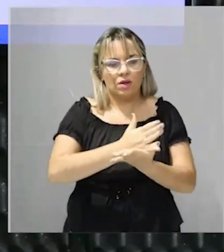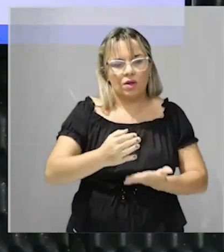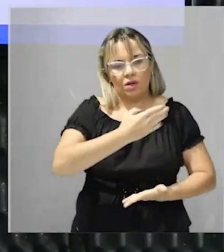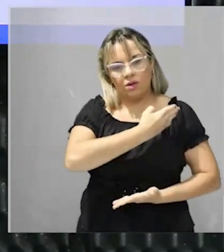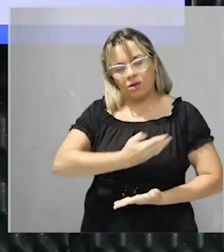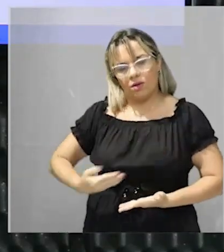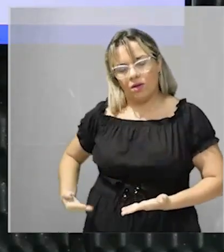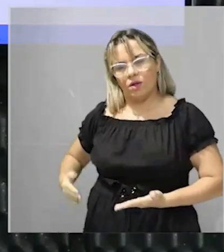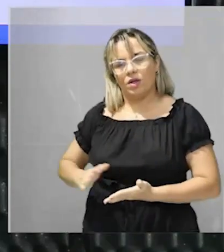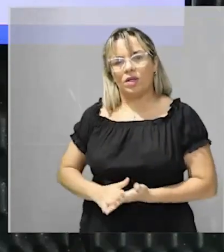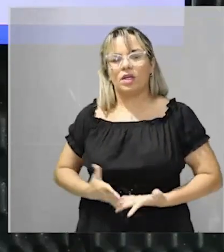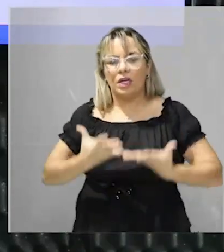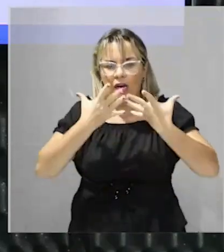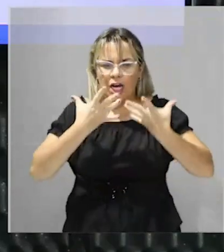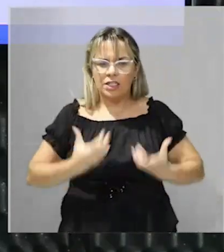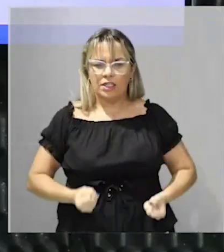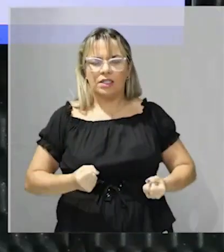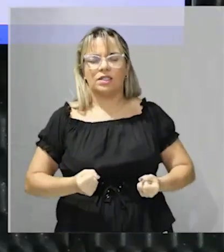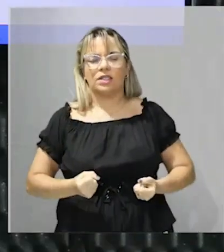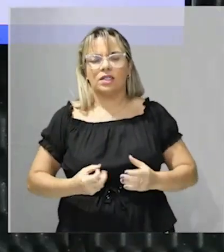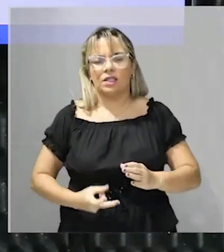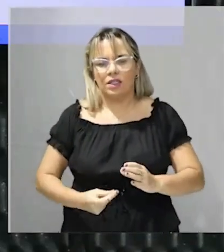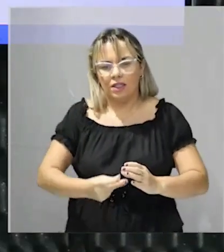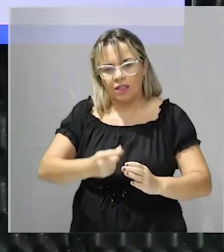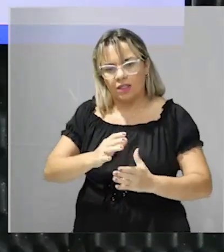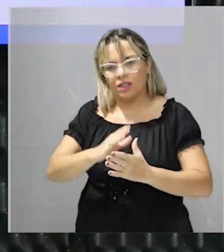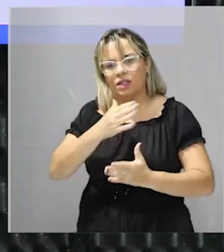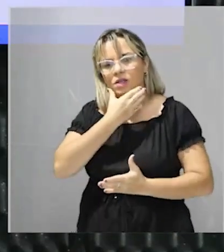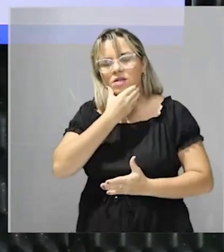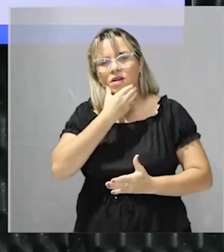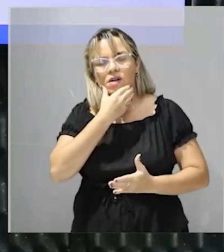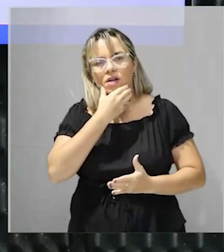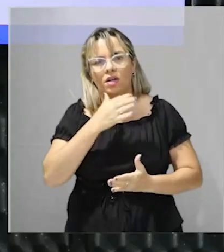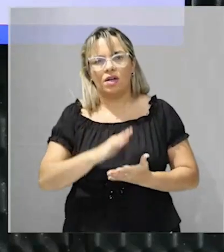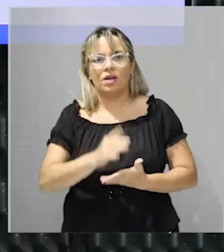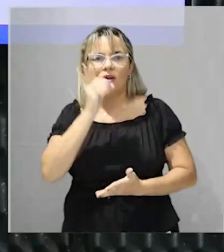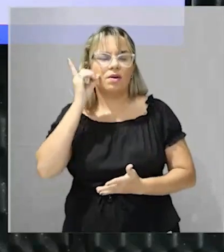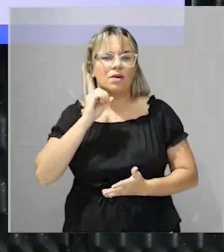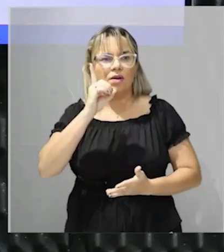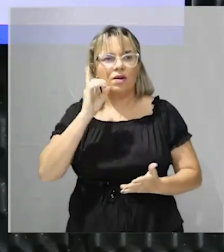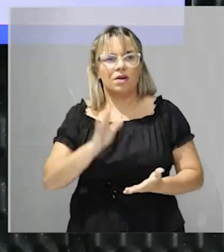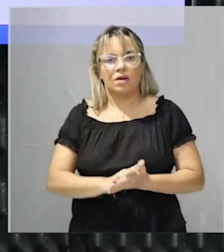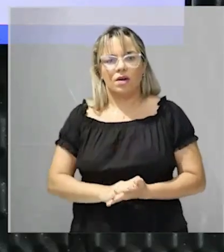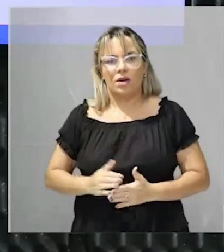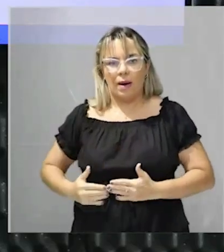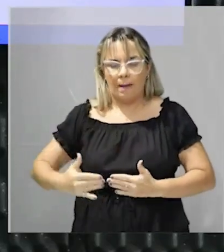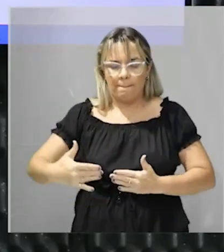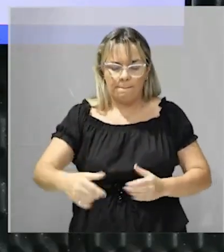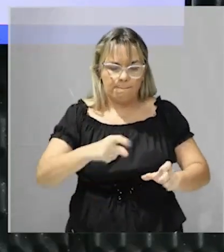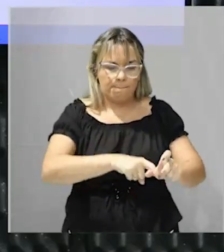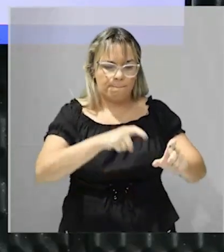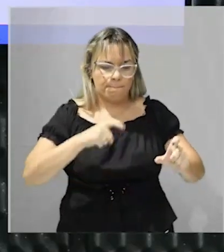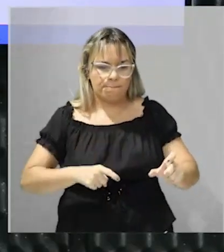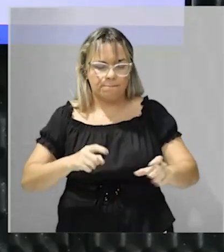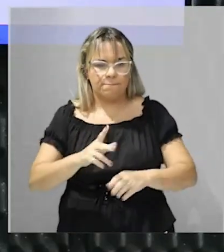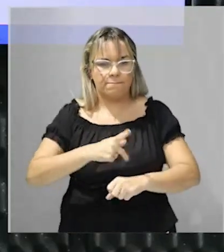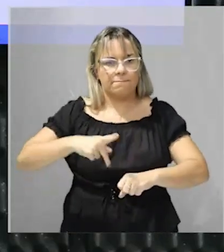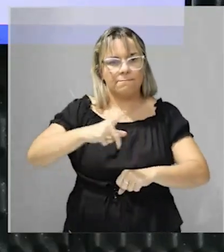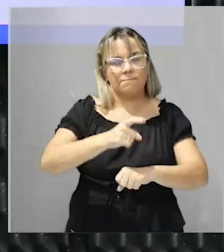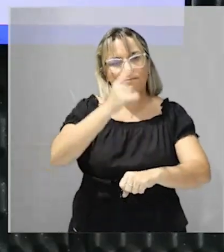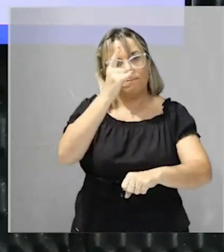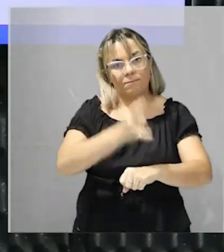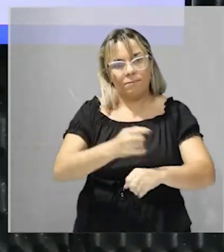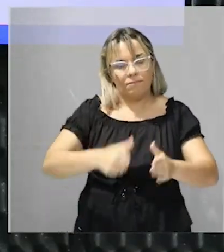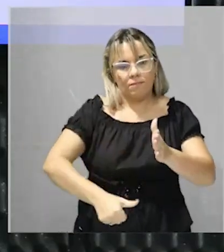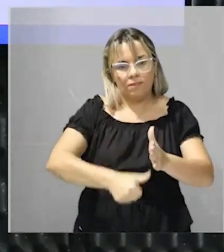capitalistas ingleses e americanos ele está falando do processo de dependência do Haiti o Haiti que foi a primeira colônia veja bem